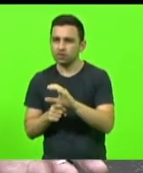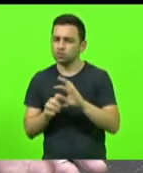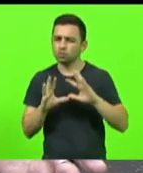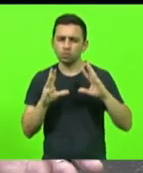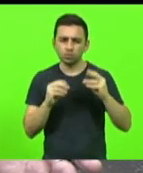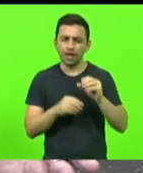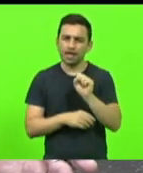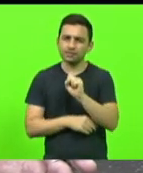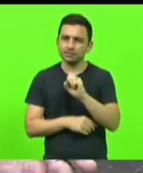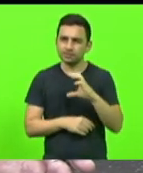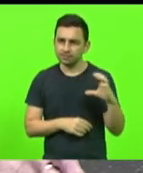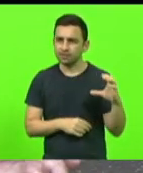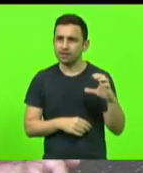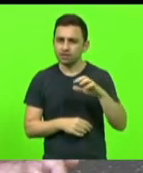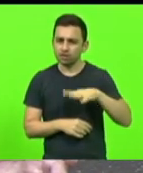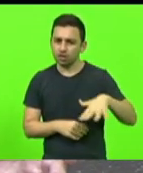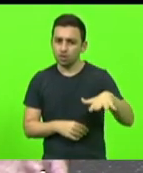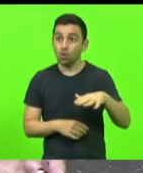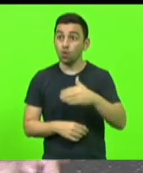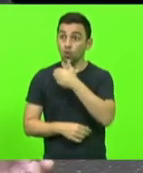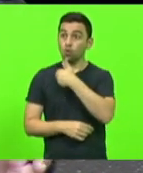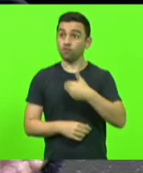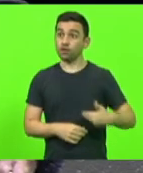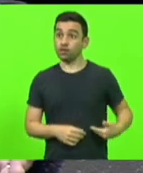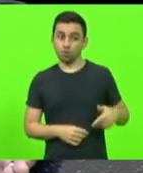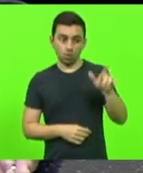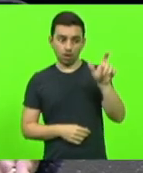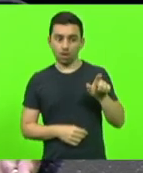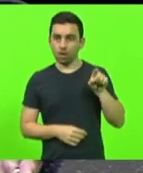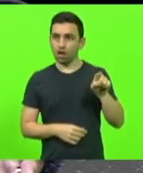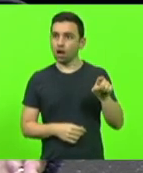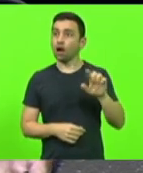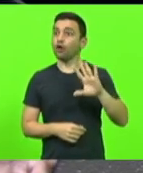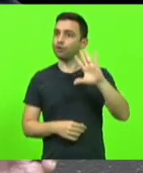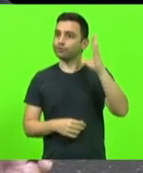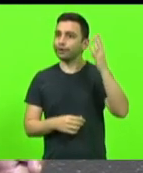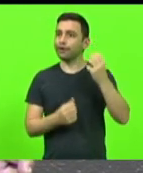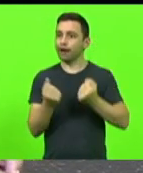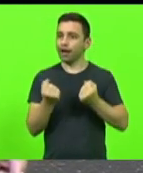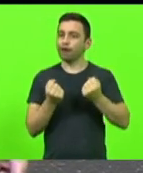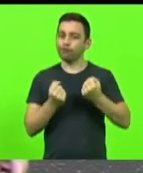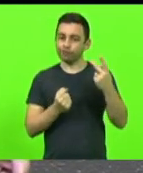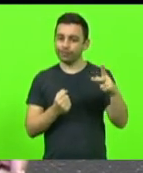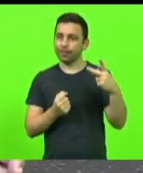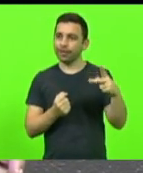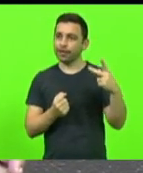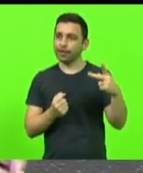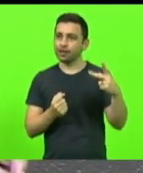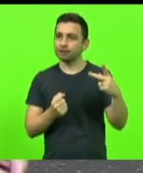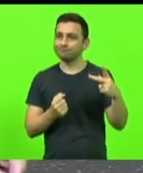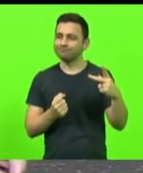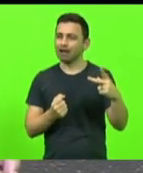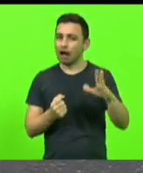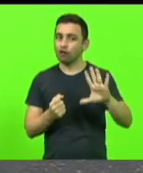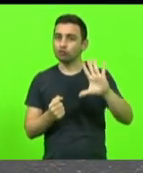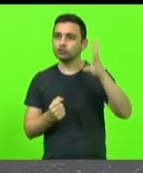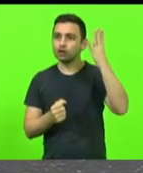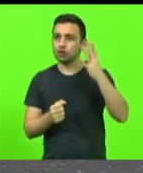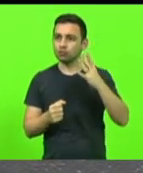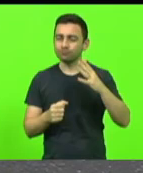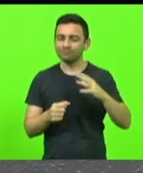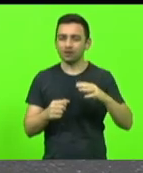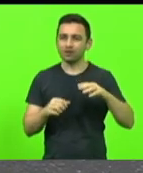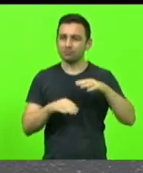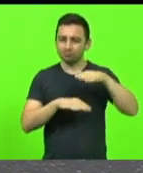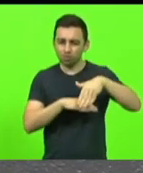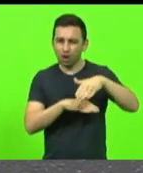Aliás, o próprio governador acabou sendo vítima ao seu veículo em alguns buracos. Então,